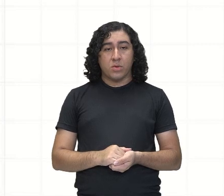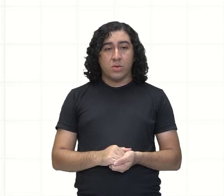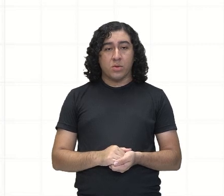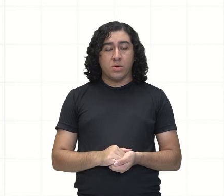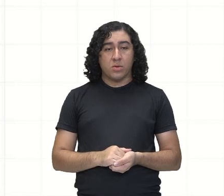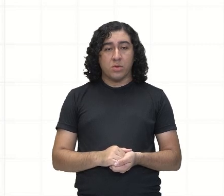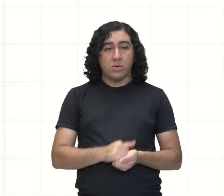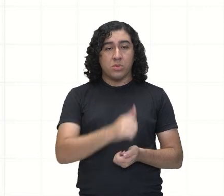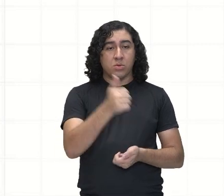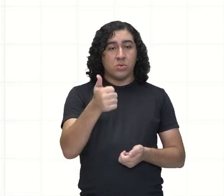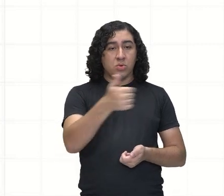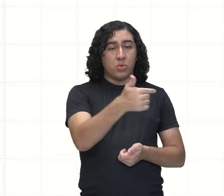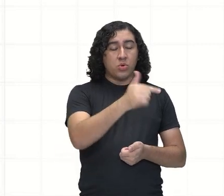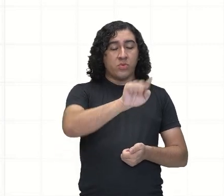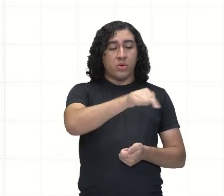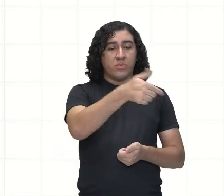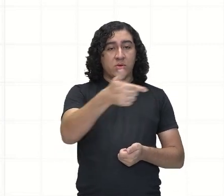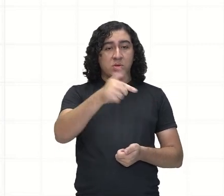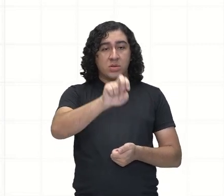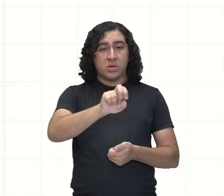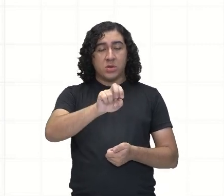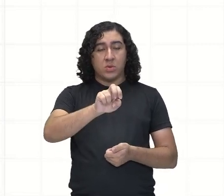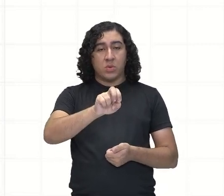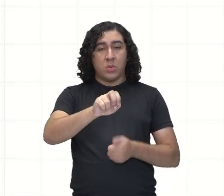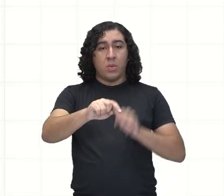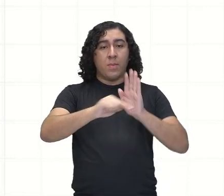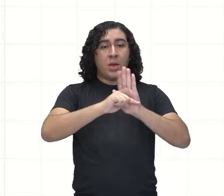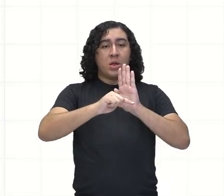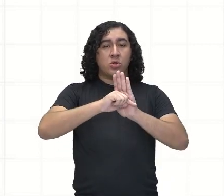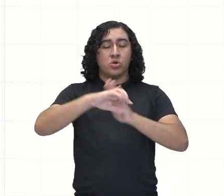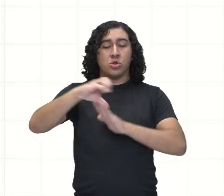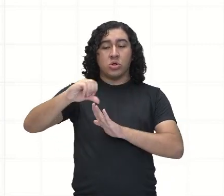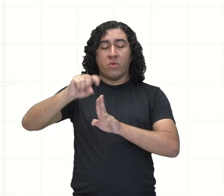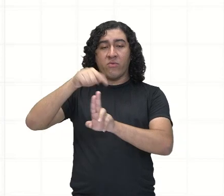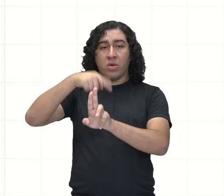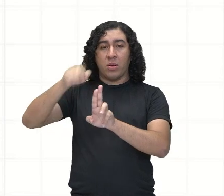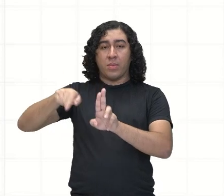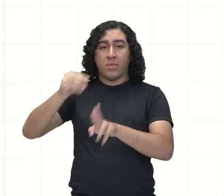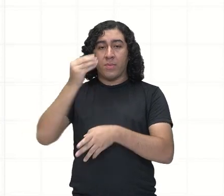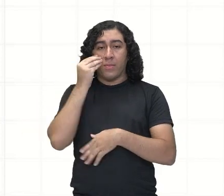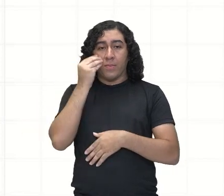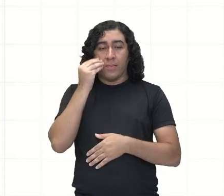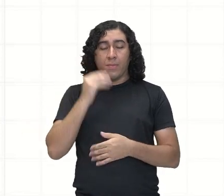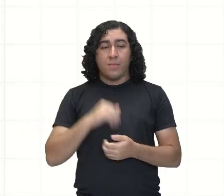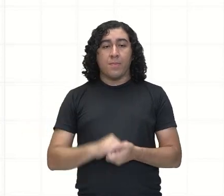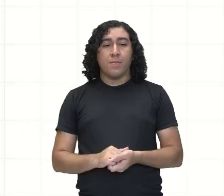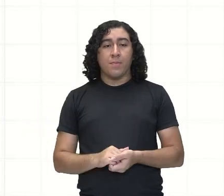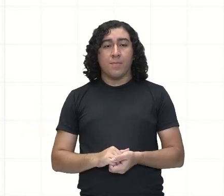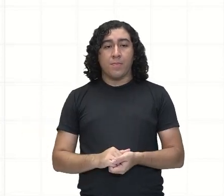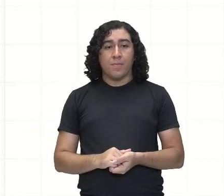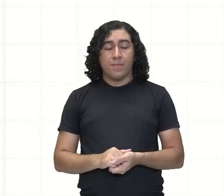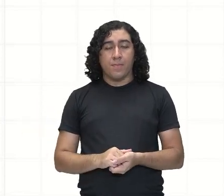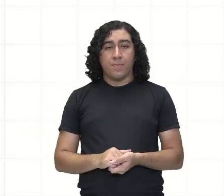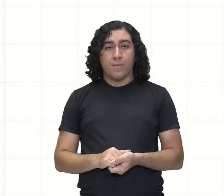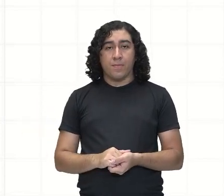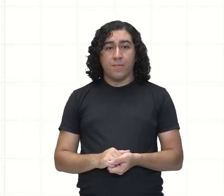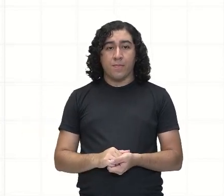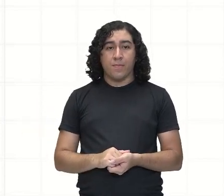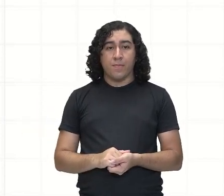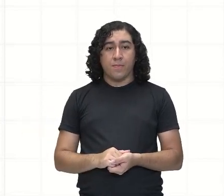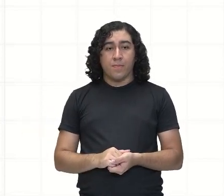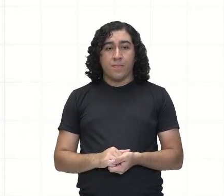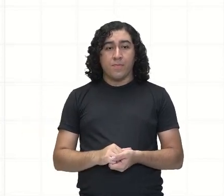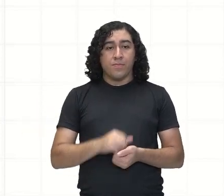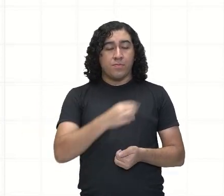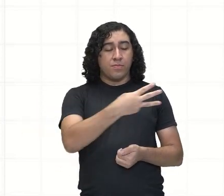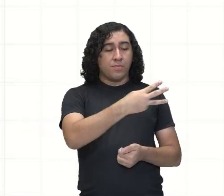12,25π menos 9π. É como você disse assim, 12 laranjas menos 9 laranjas, tá? 3